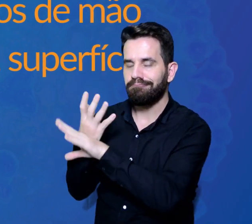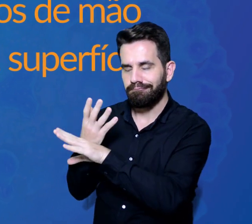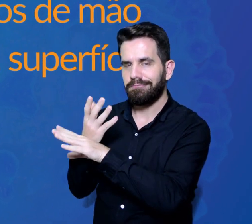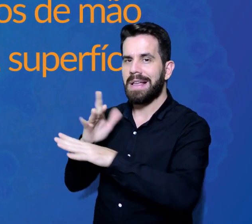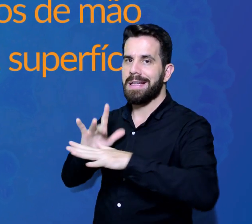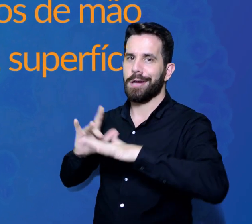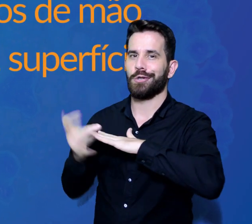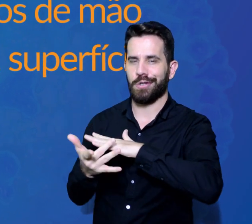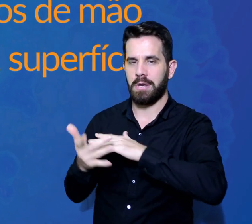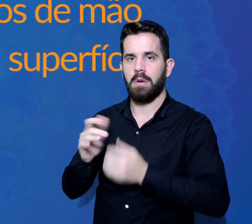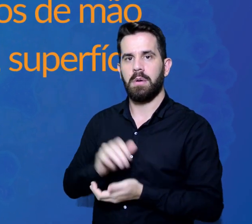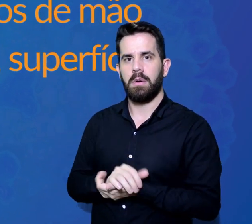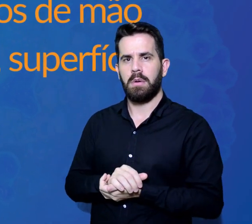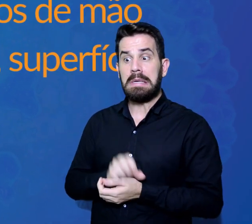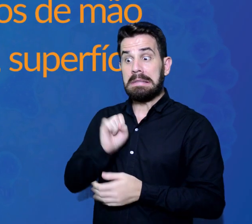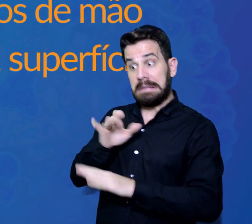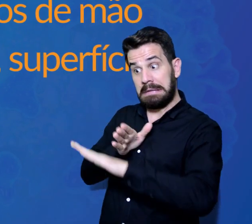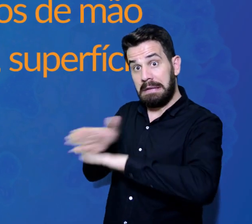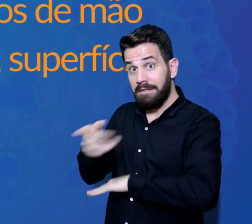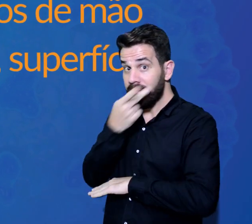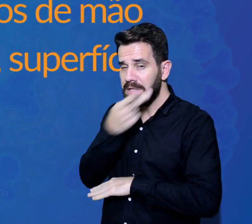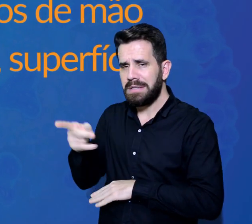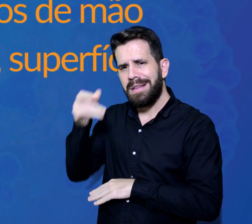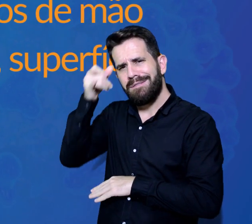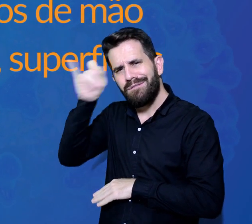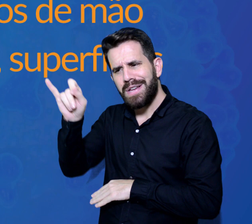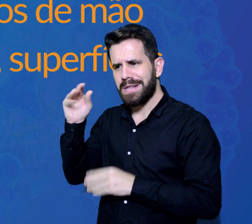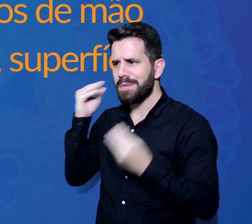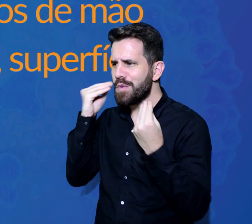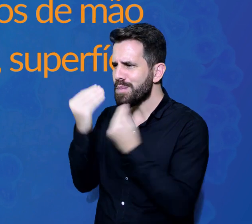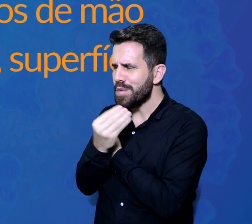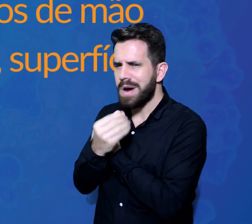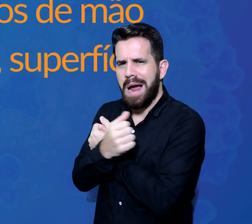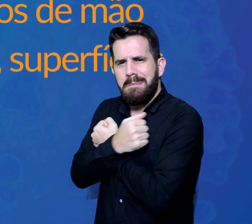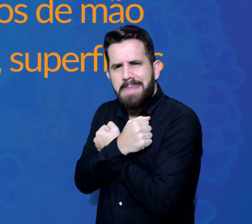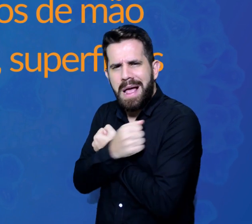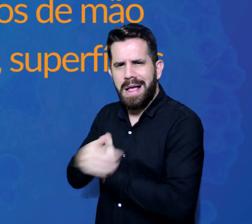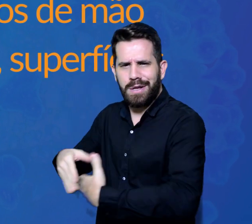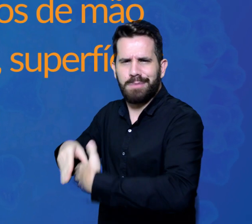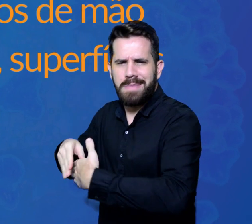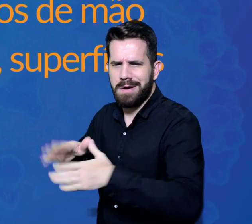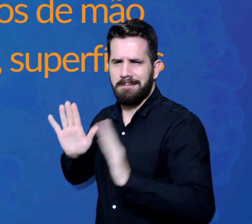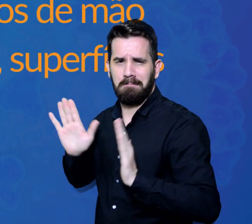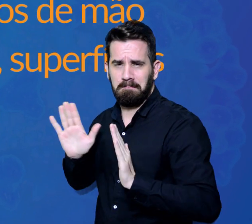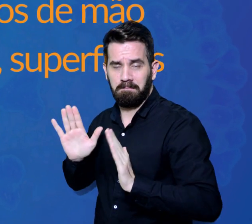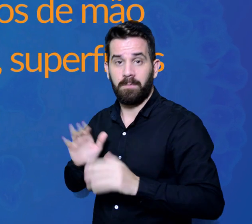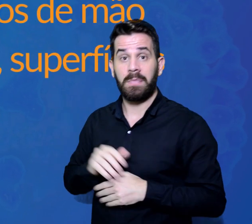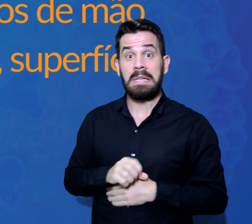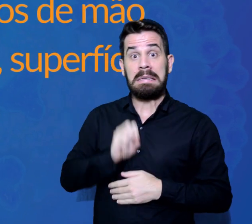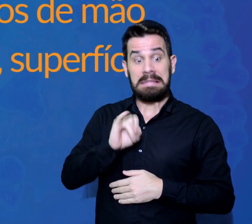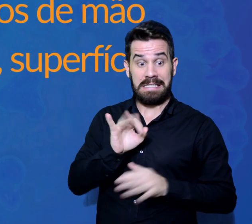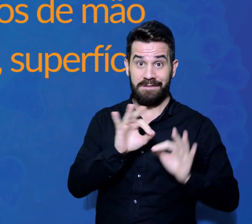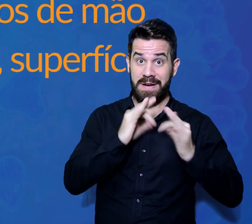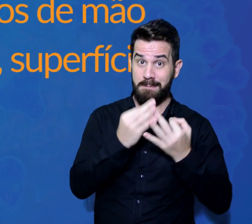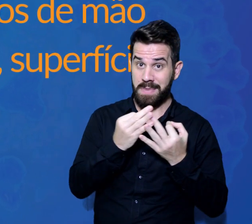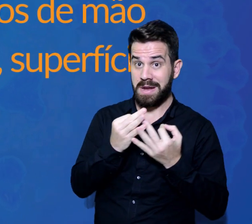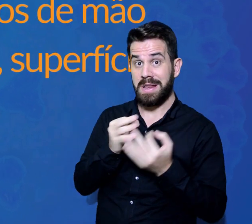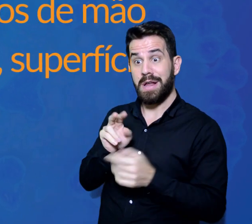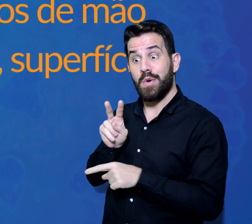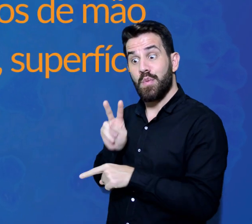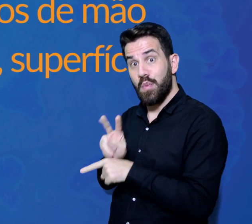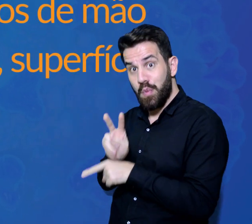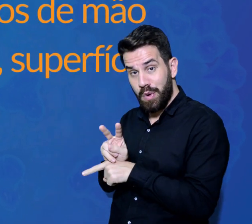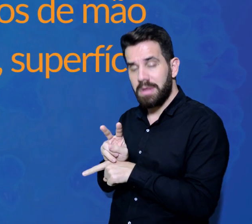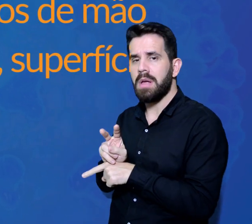caso de visita, evite beijos, abraços e apertos de mão. Familiares e cuidadores devem seguir rigorosamente